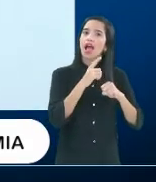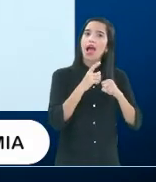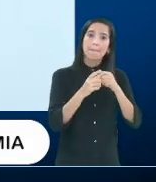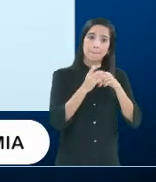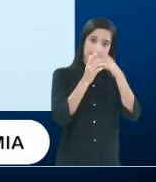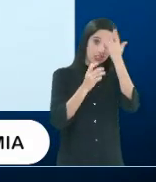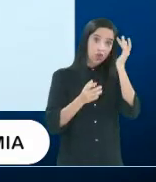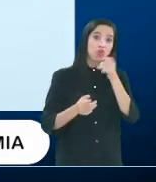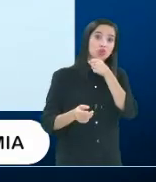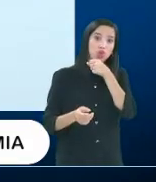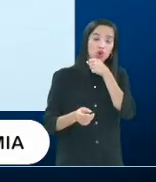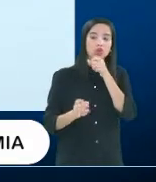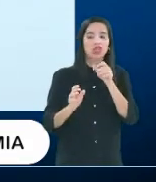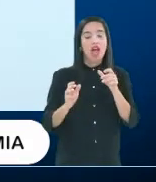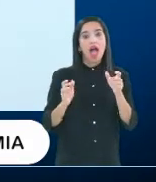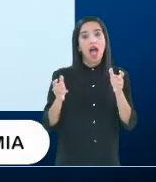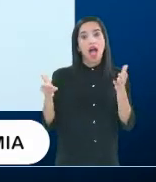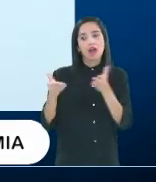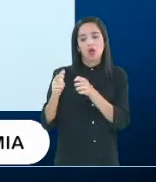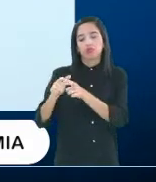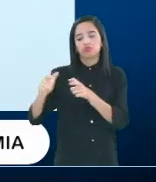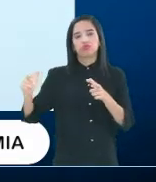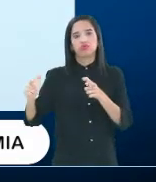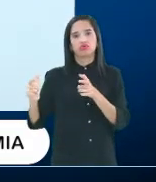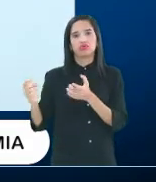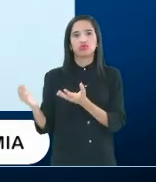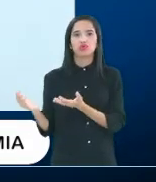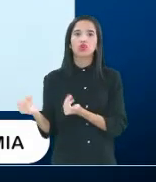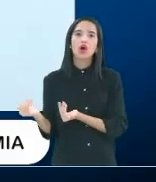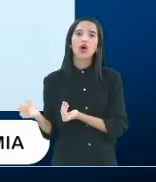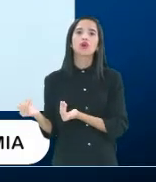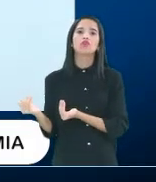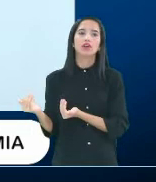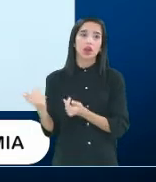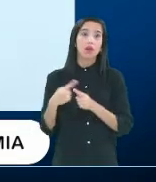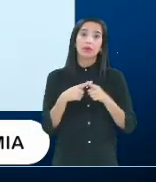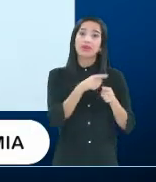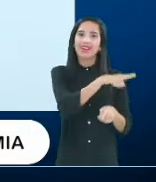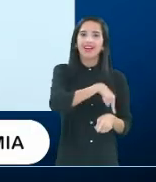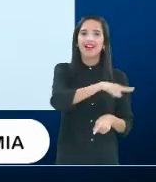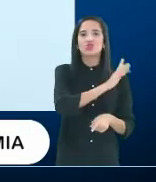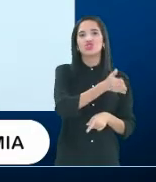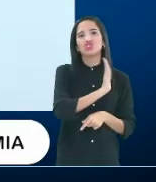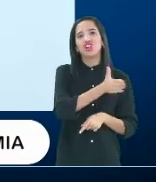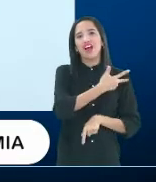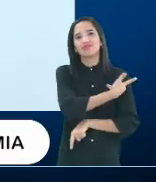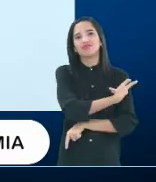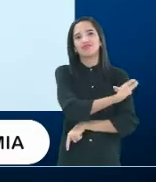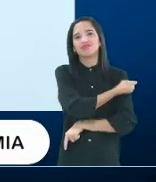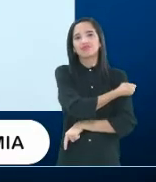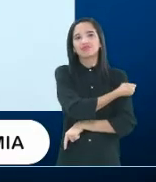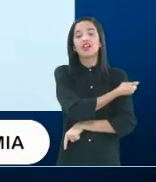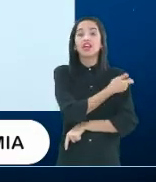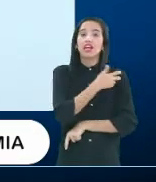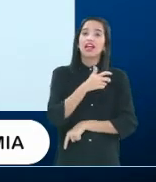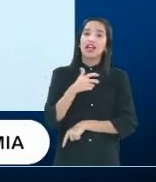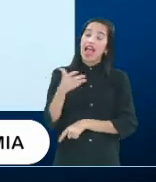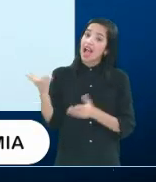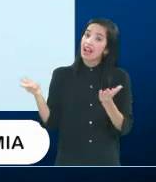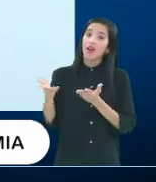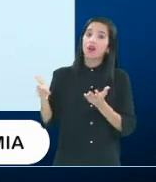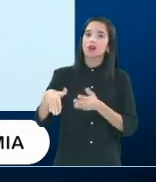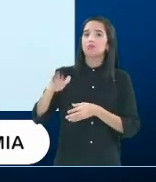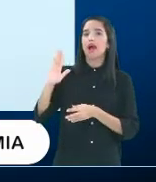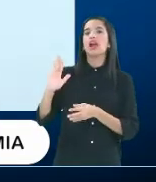Então, é normal realmente que eles já estão vacinados, né? É para os mais jovens,